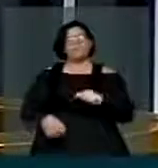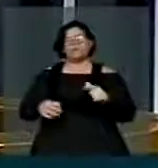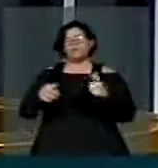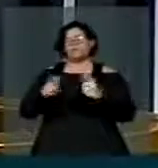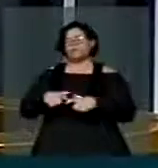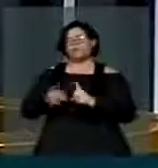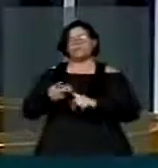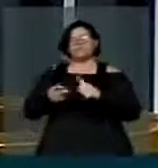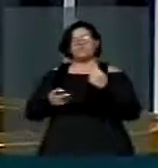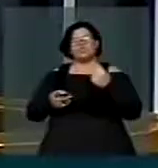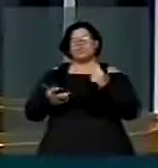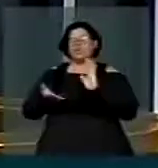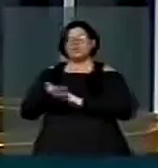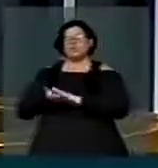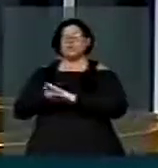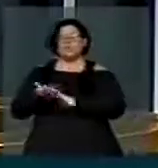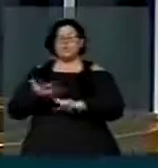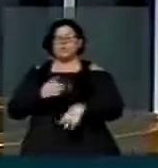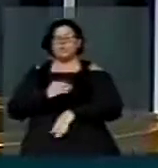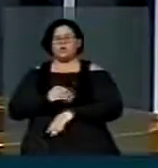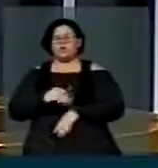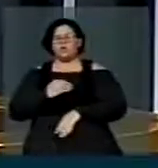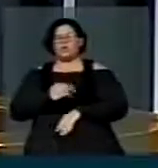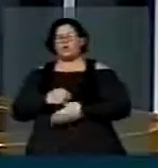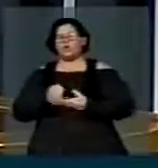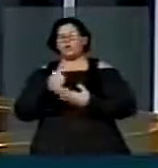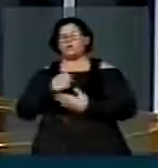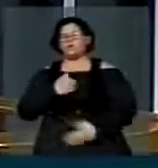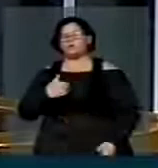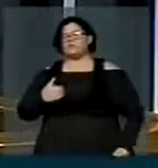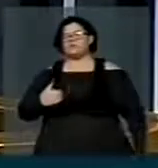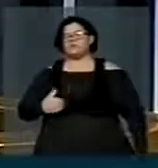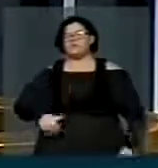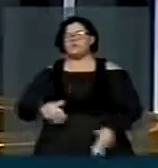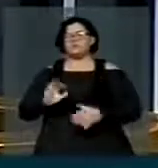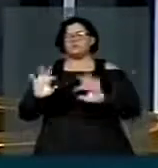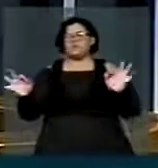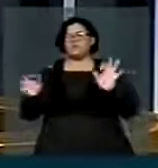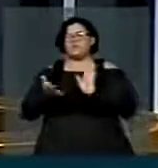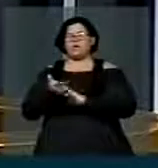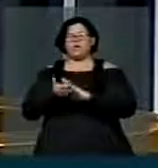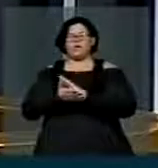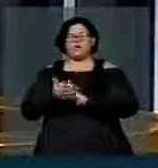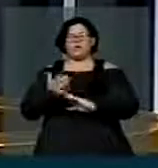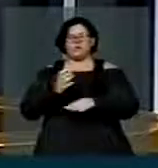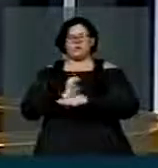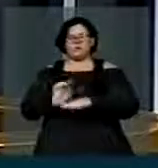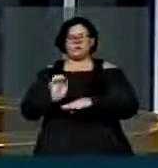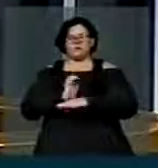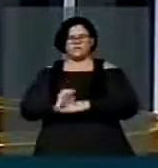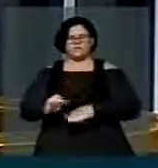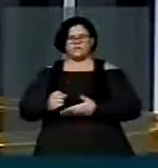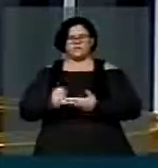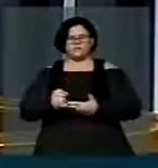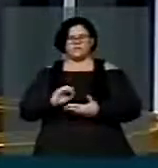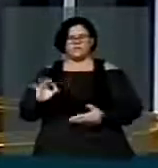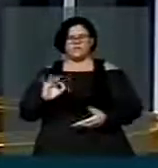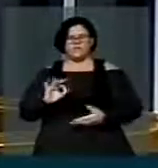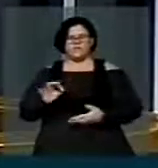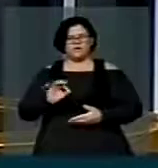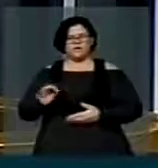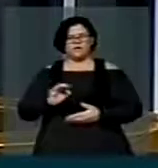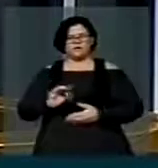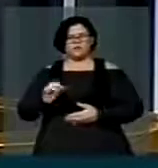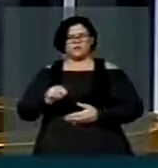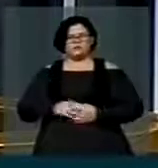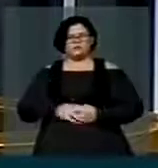públicos, recebem precária atenção do Estado, por entidades propositadamente combalhidas e